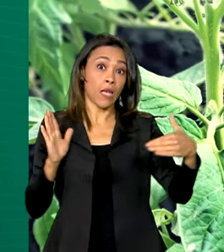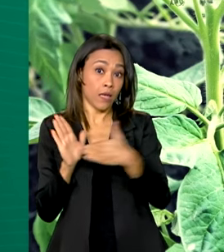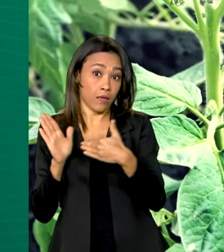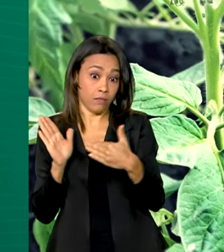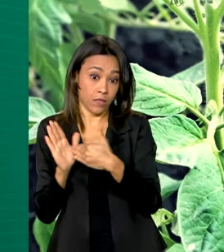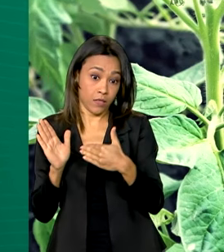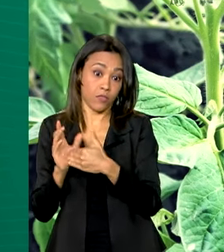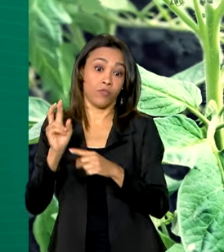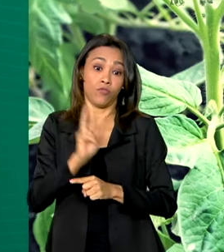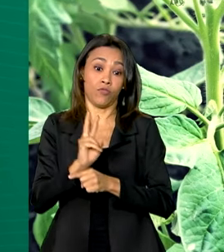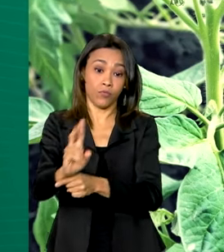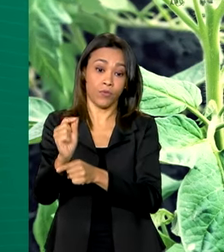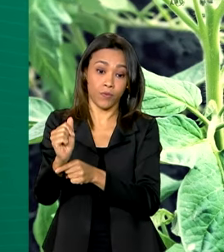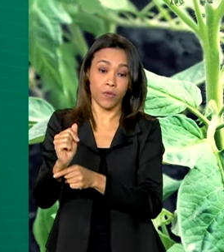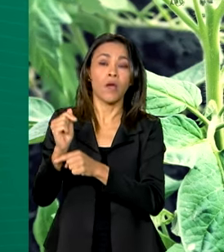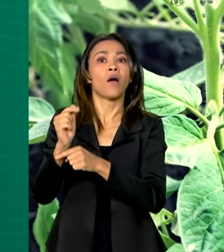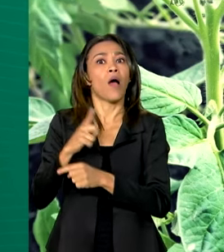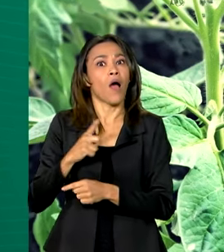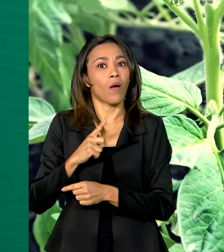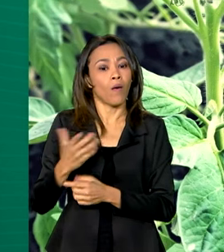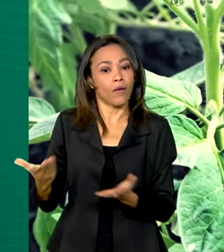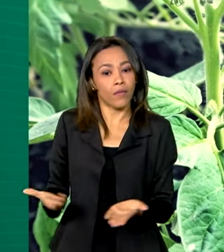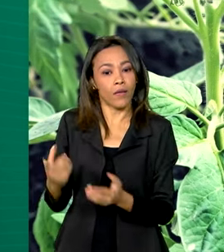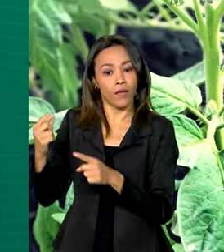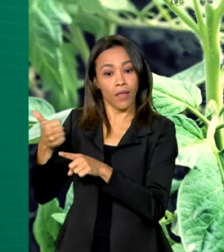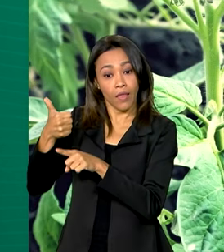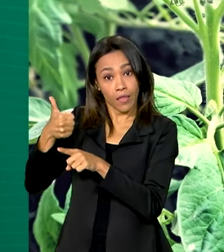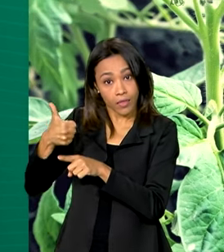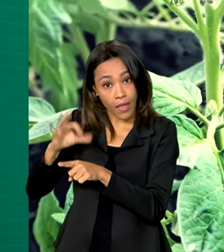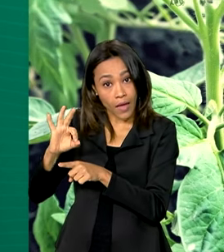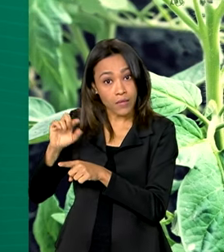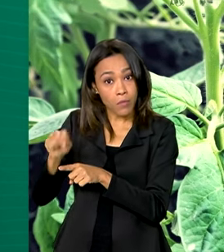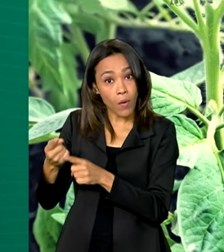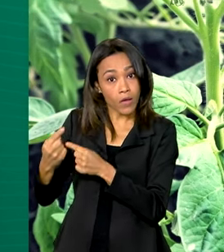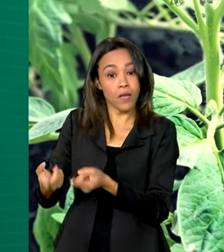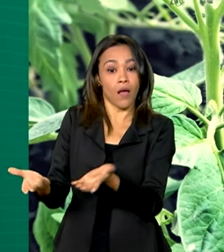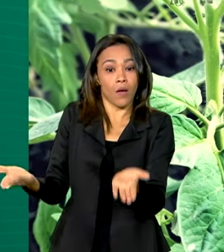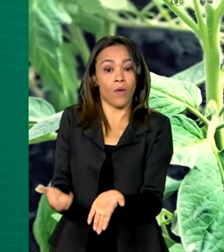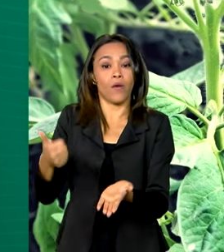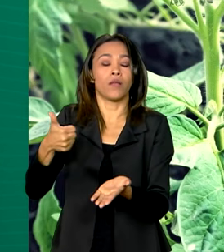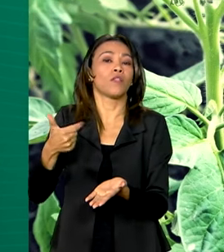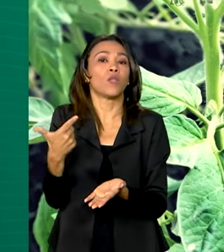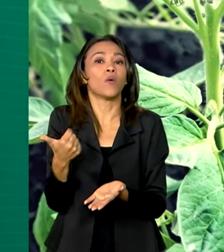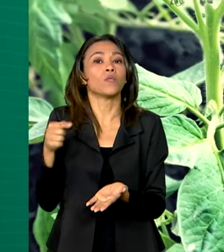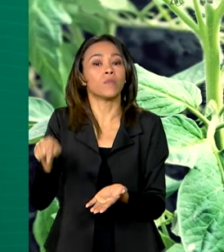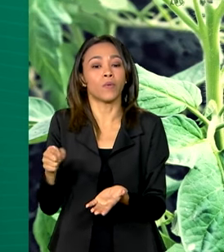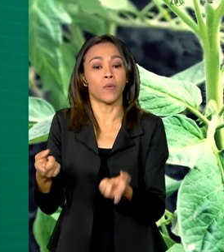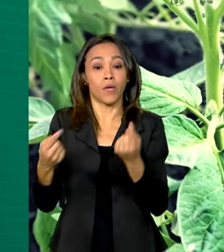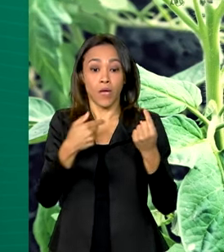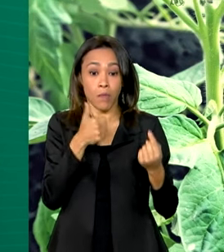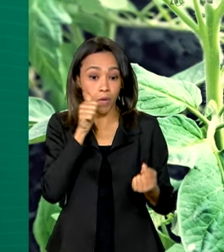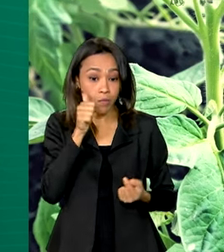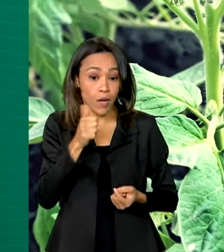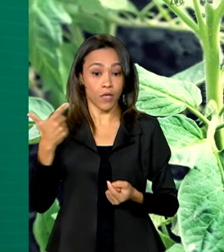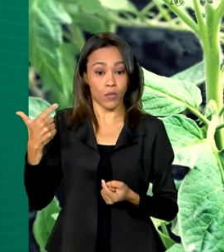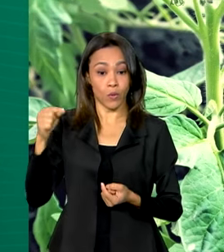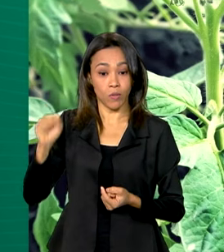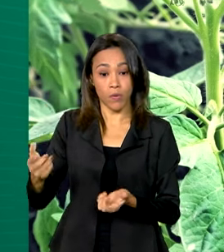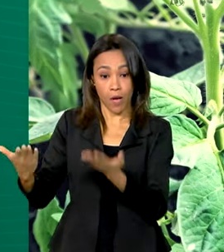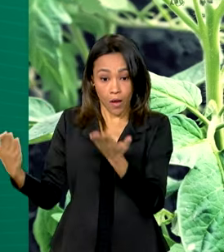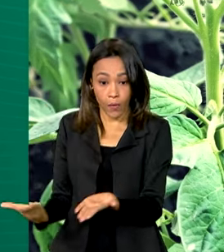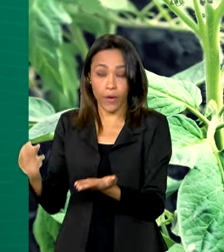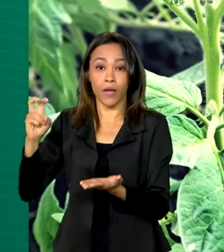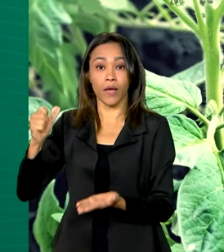crédito para as famílias foi ampliado de 10 mil para 12 mil reais e para as mulheres, de 12 mil para 15 mil